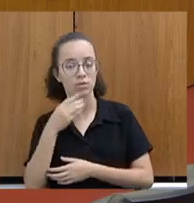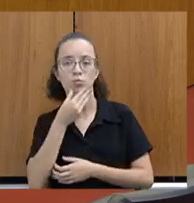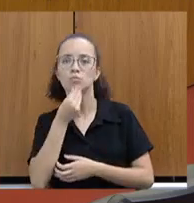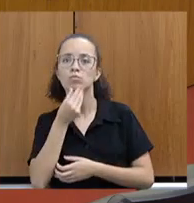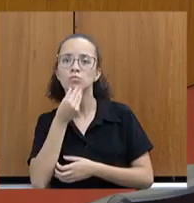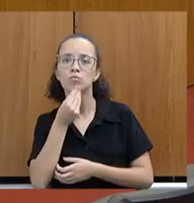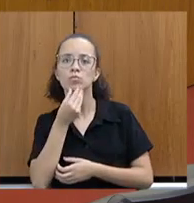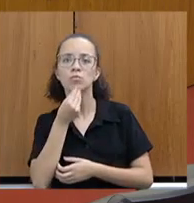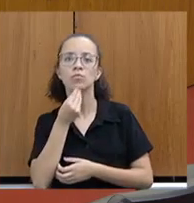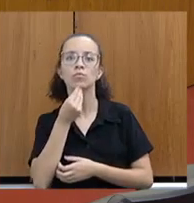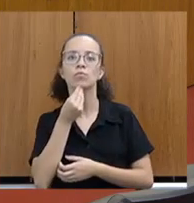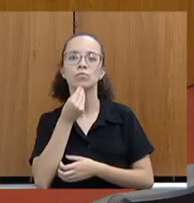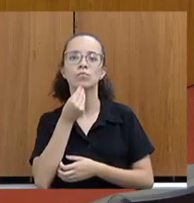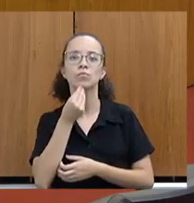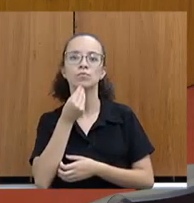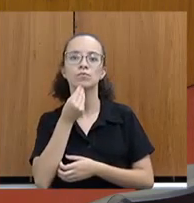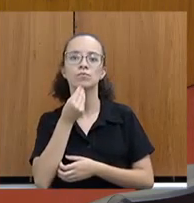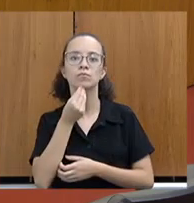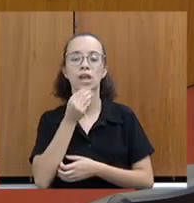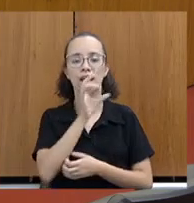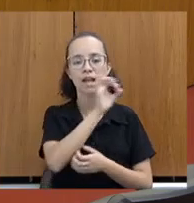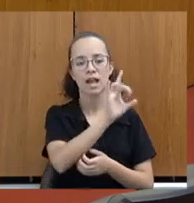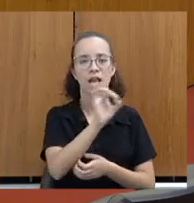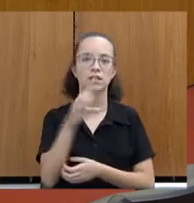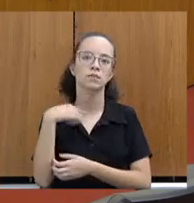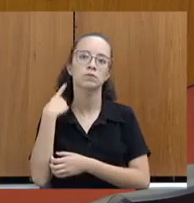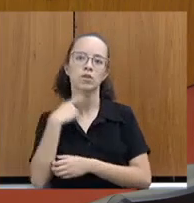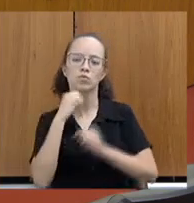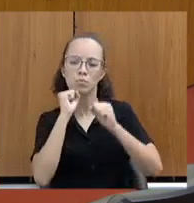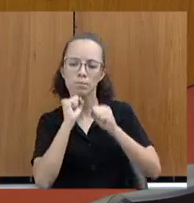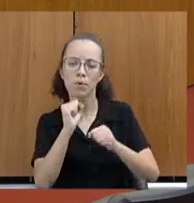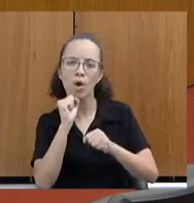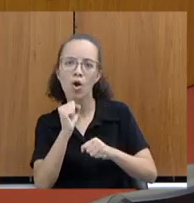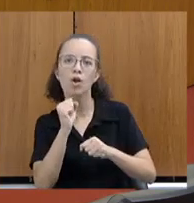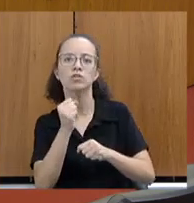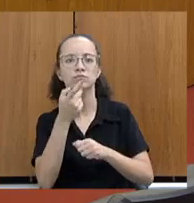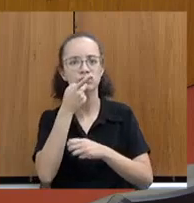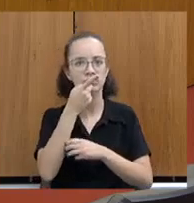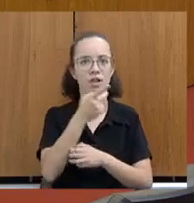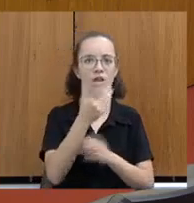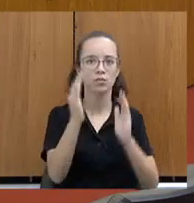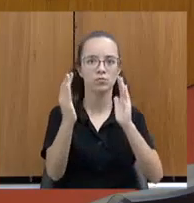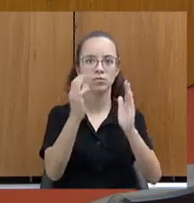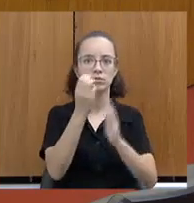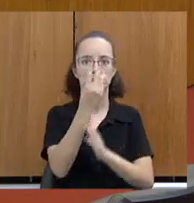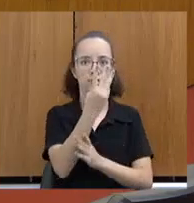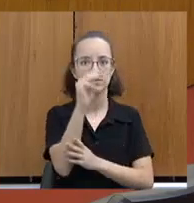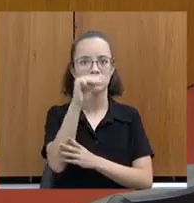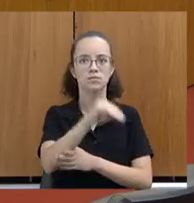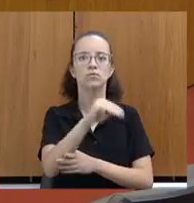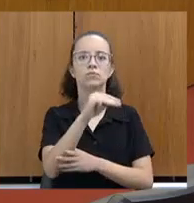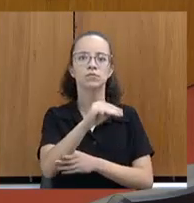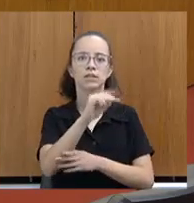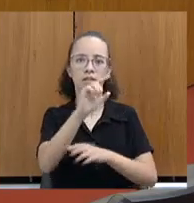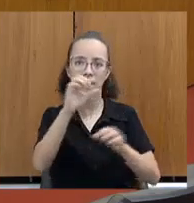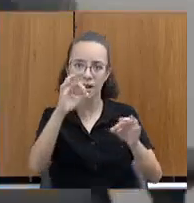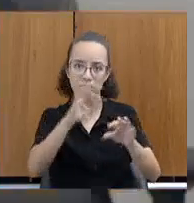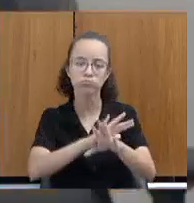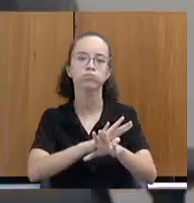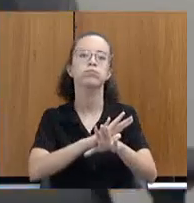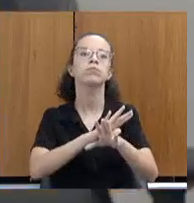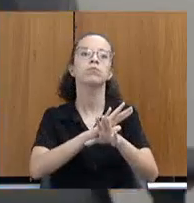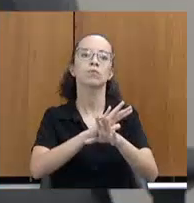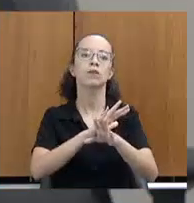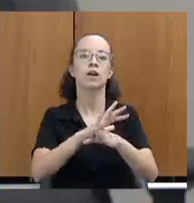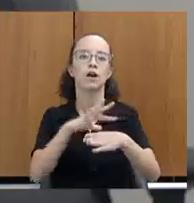não tinha trazido essa orientação. Cada deputado poderá fazer uma intervenção no prazo de três minutos. Após a intervenção,